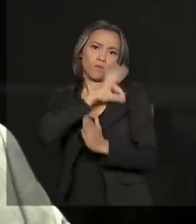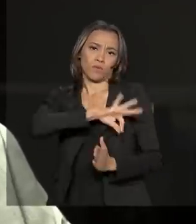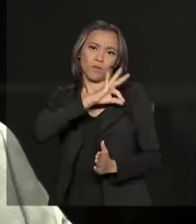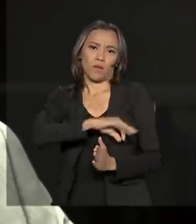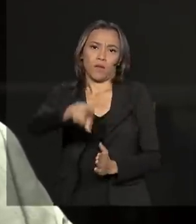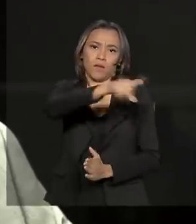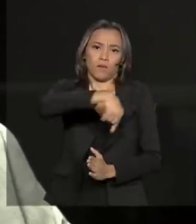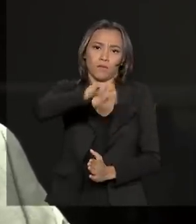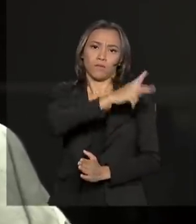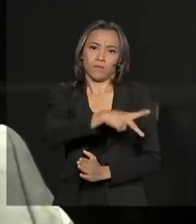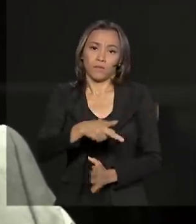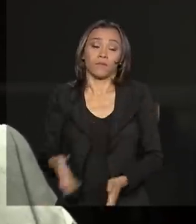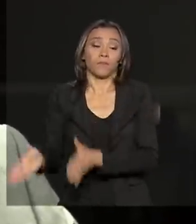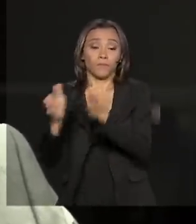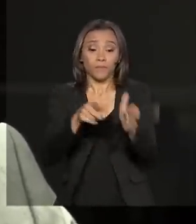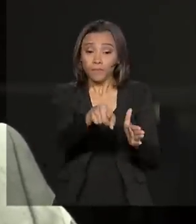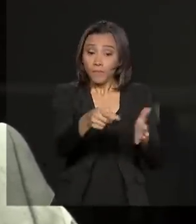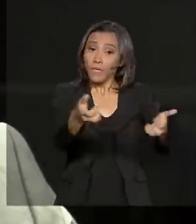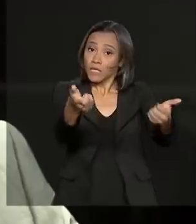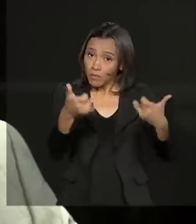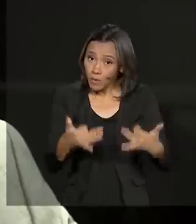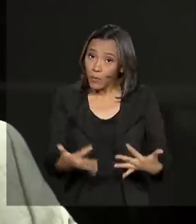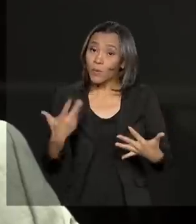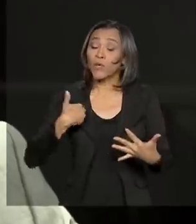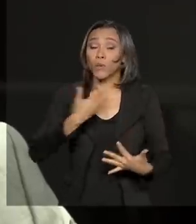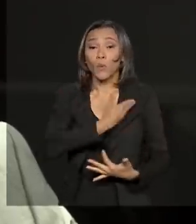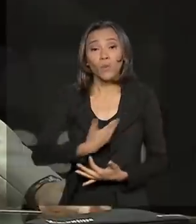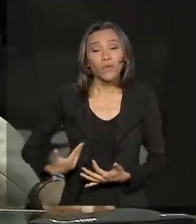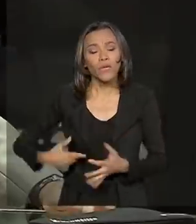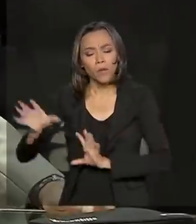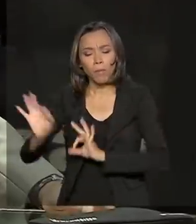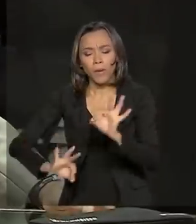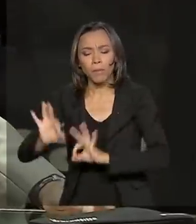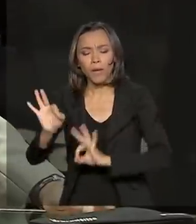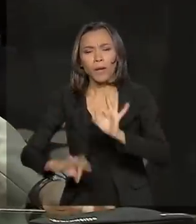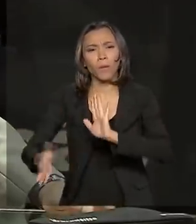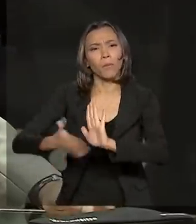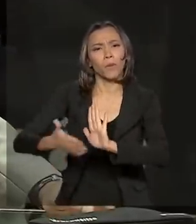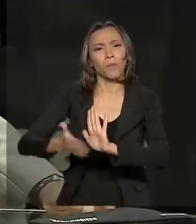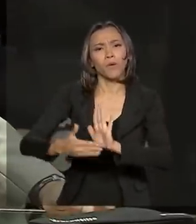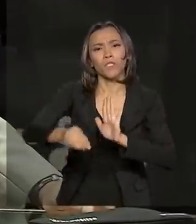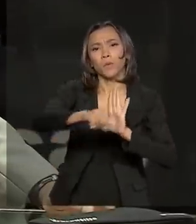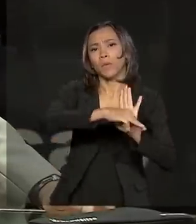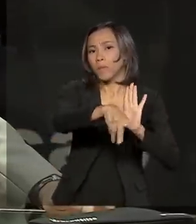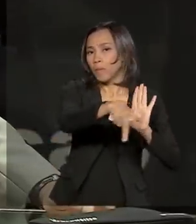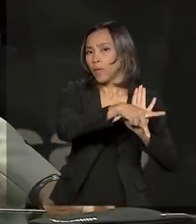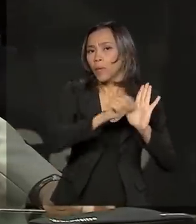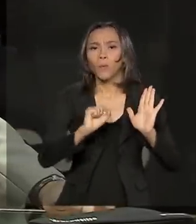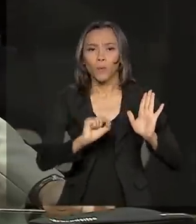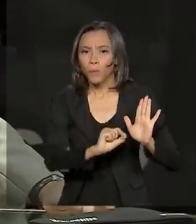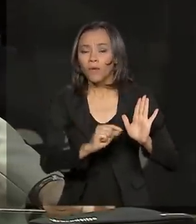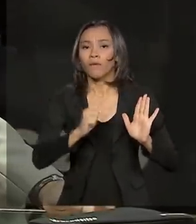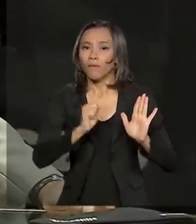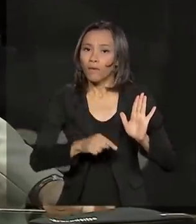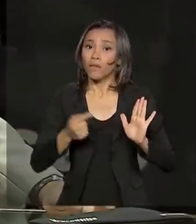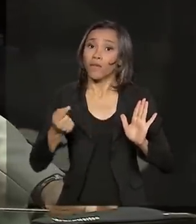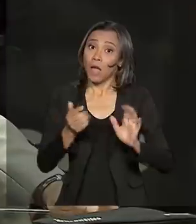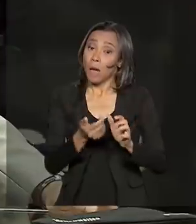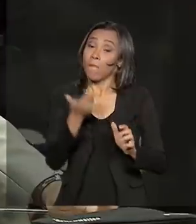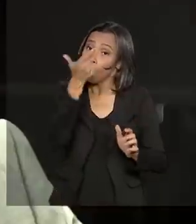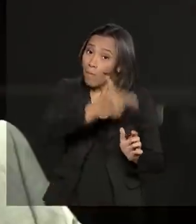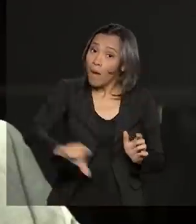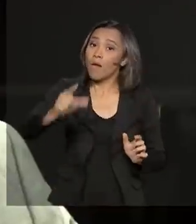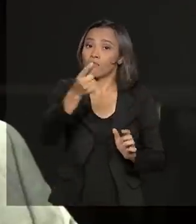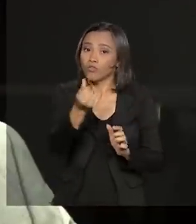Abraham Ventralbe adiantou que o governo prepara uma proposta de emenda constitucional que amplia o repasse para o